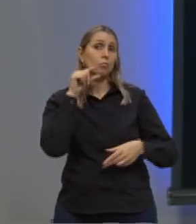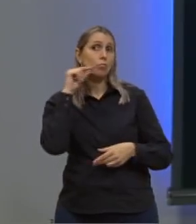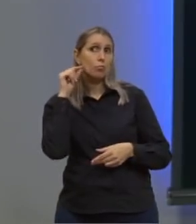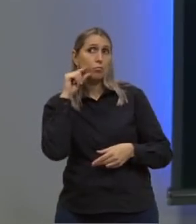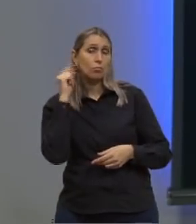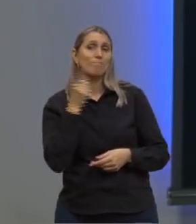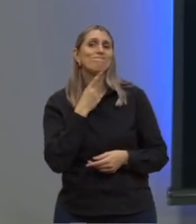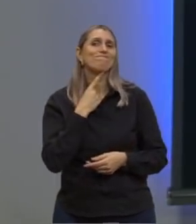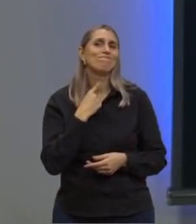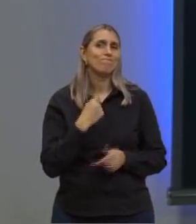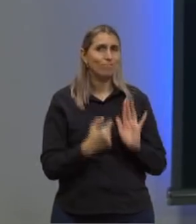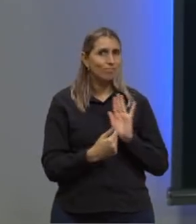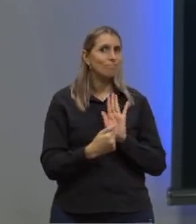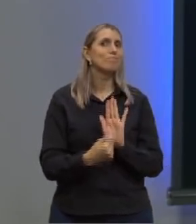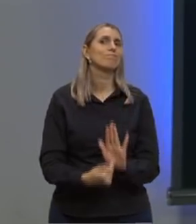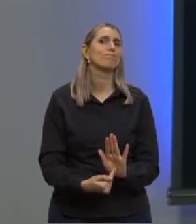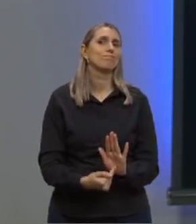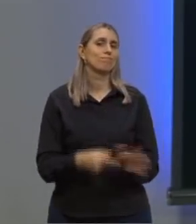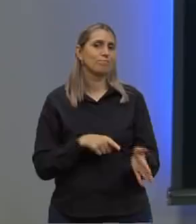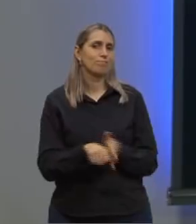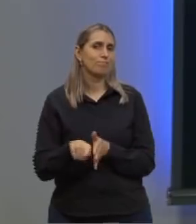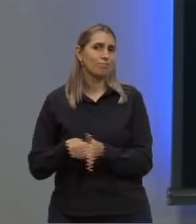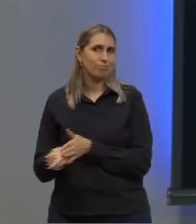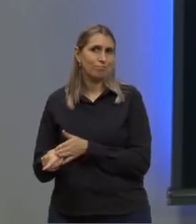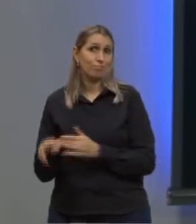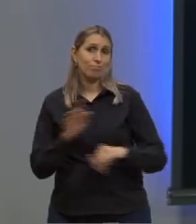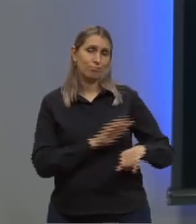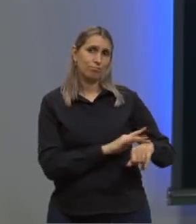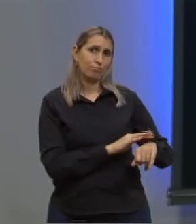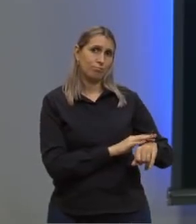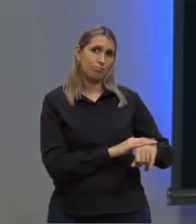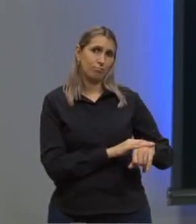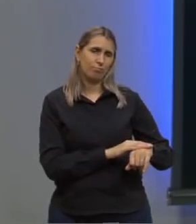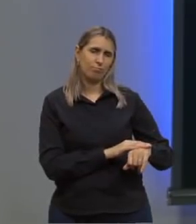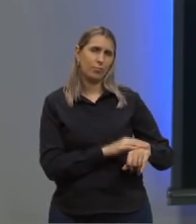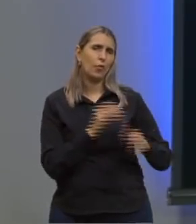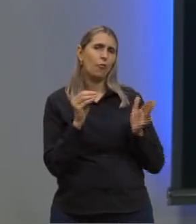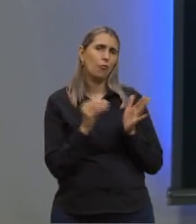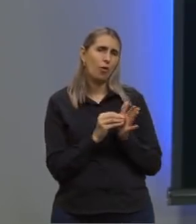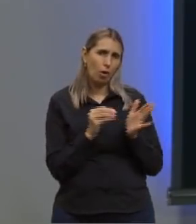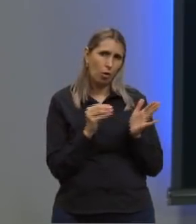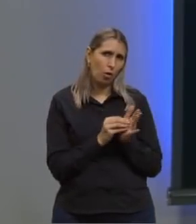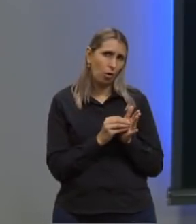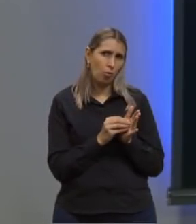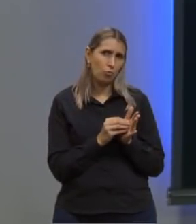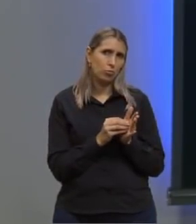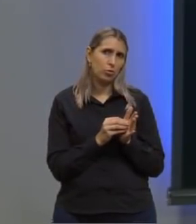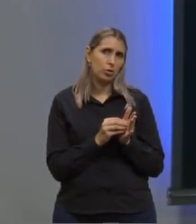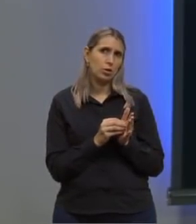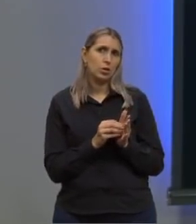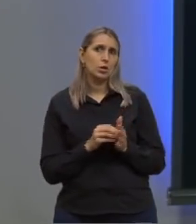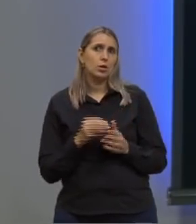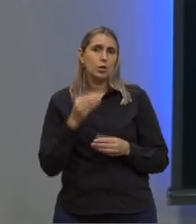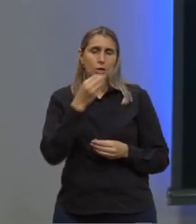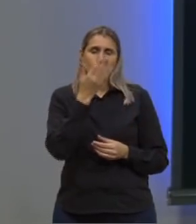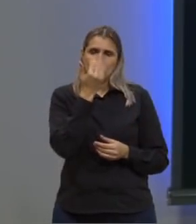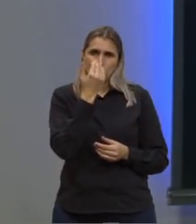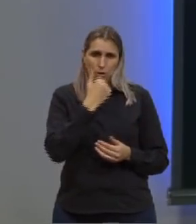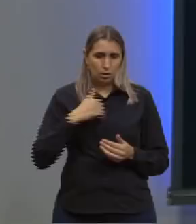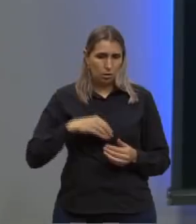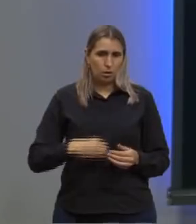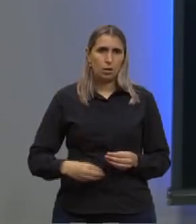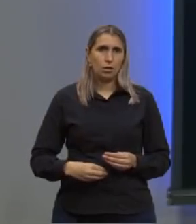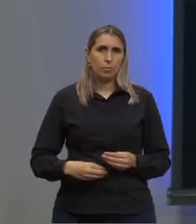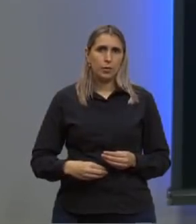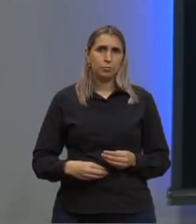gostam de trazer questões sobre doenças, sobre deficiências, nesse caso, de nutrientes. Então,